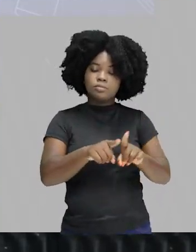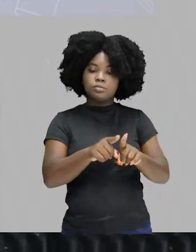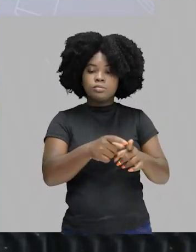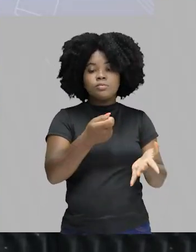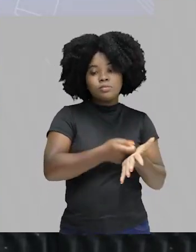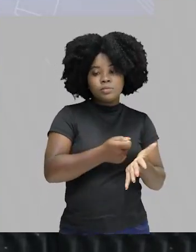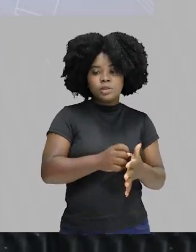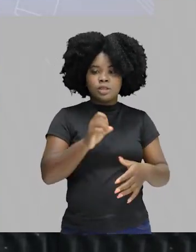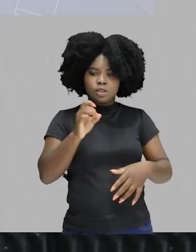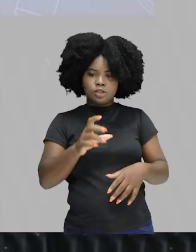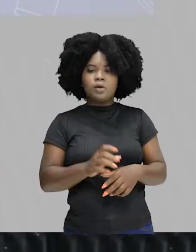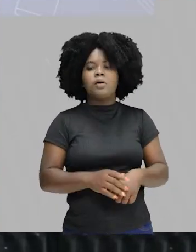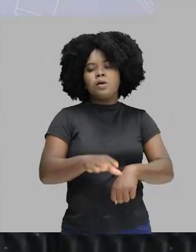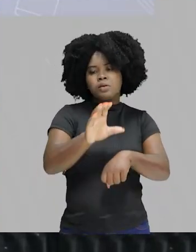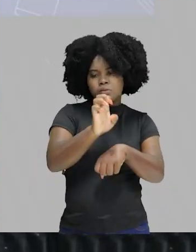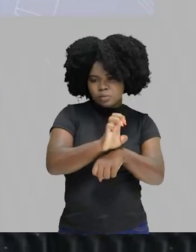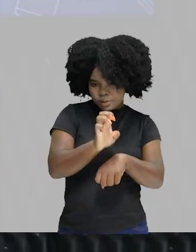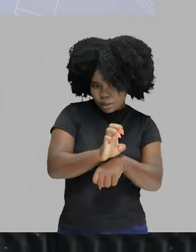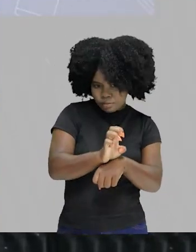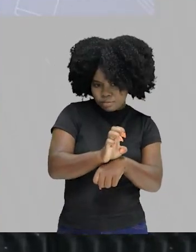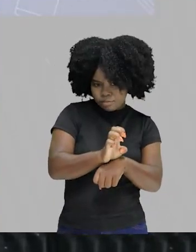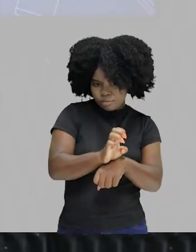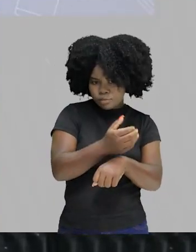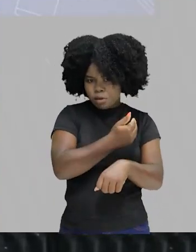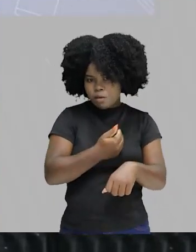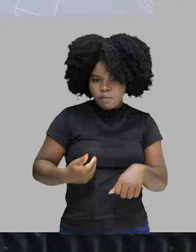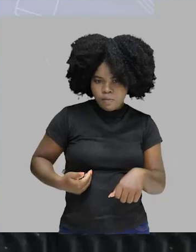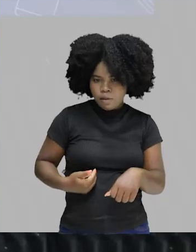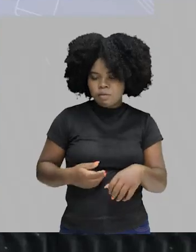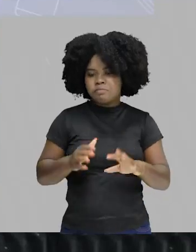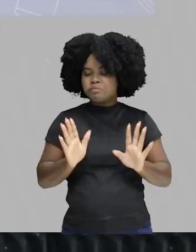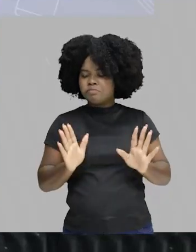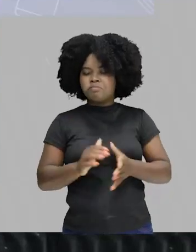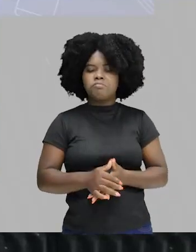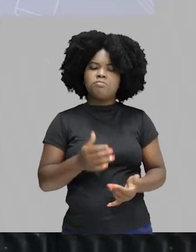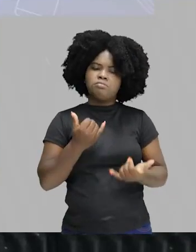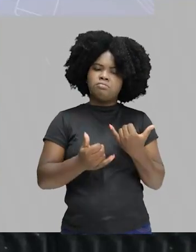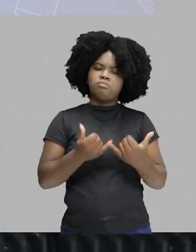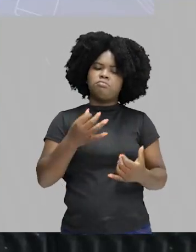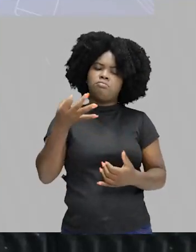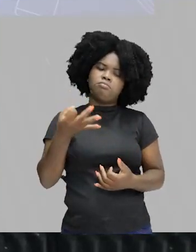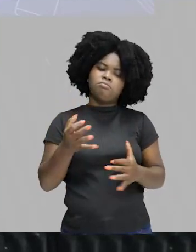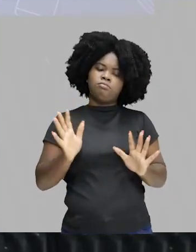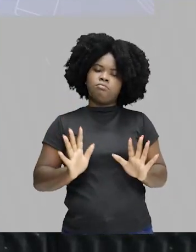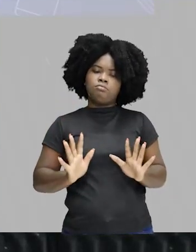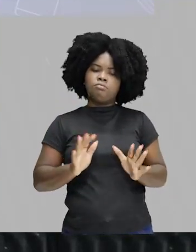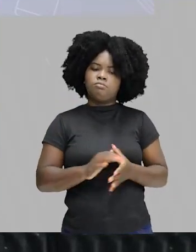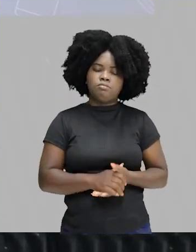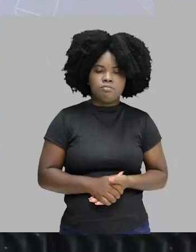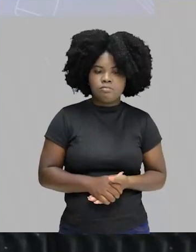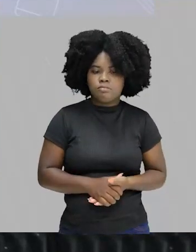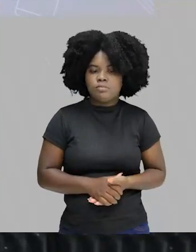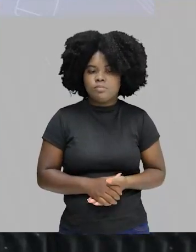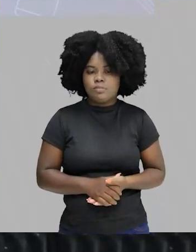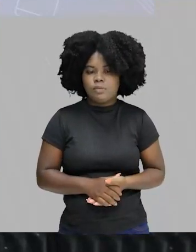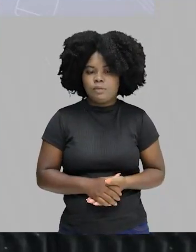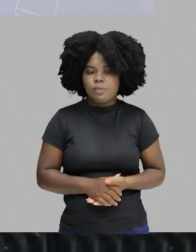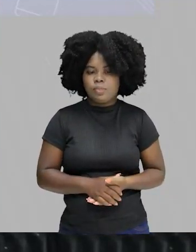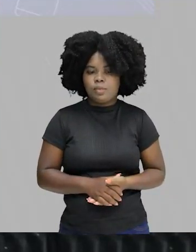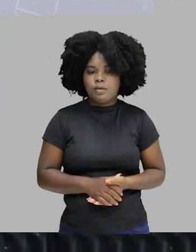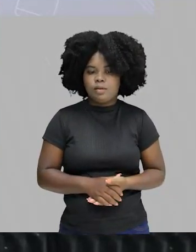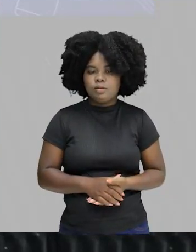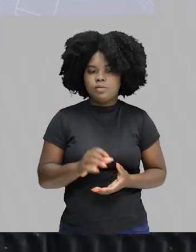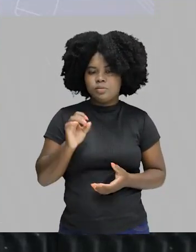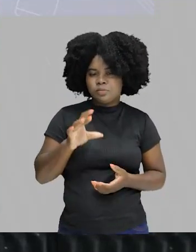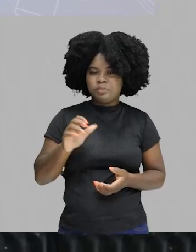tenho deveres, eu também tenho de fazer algumas coisas. Então, não me parece muito aqui adequado, tá? Considerar